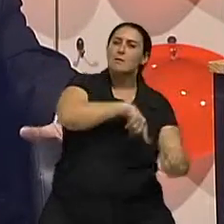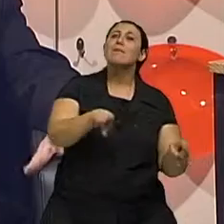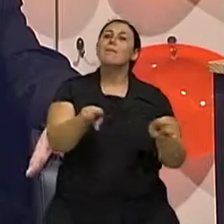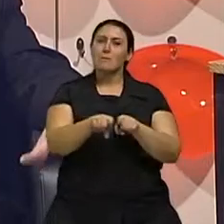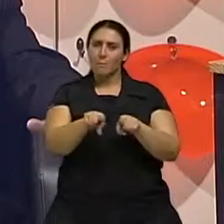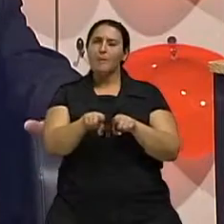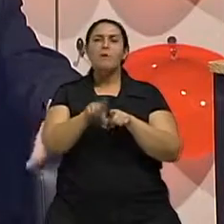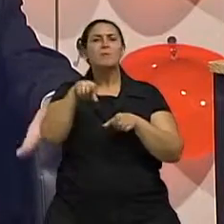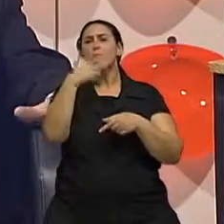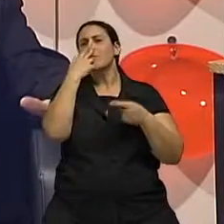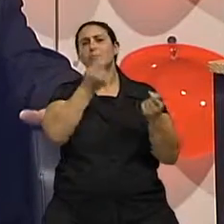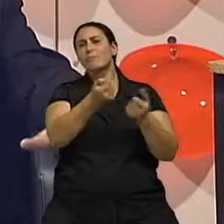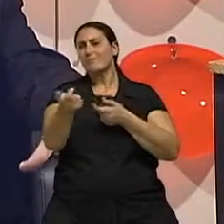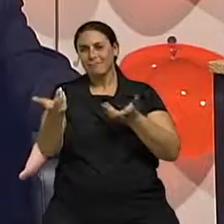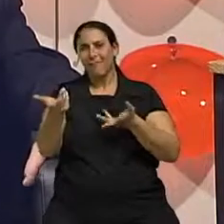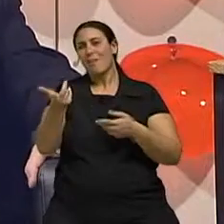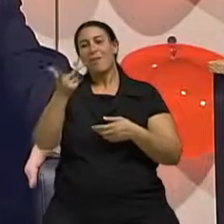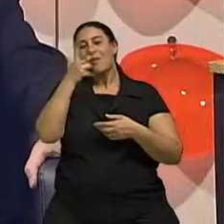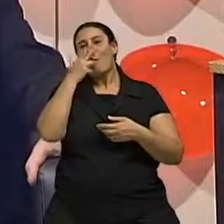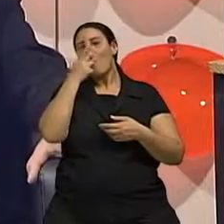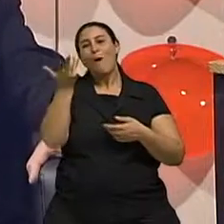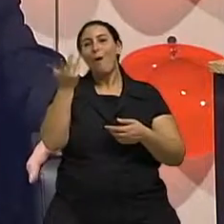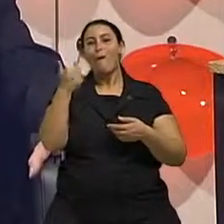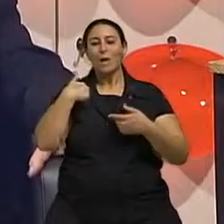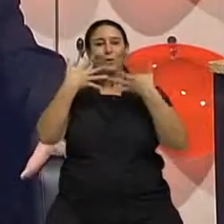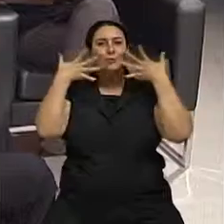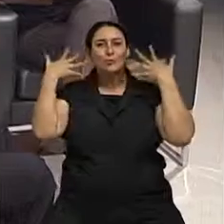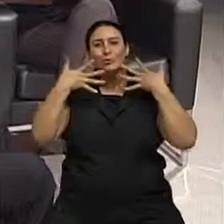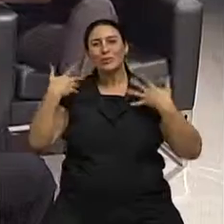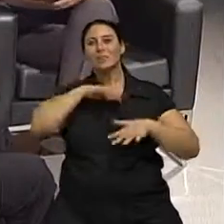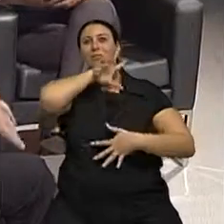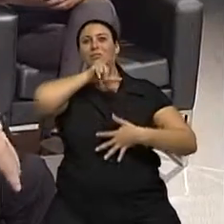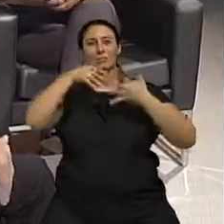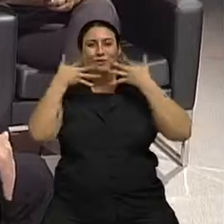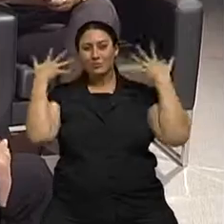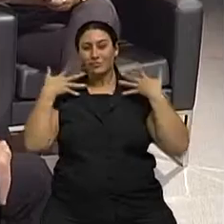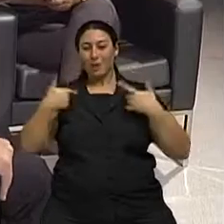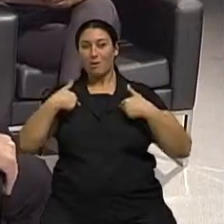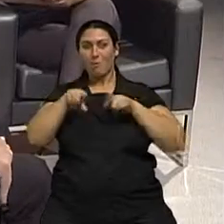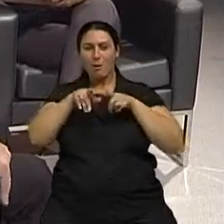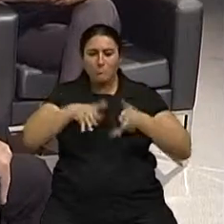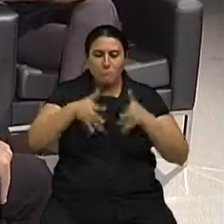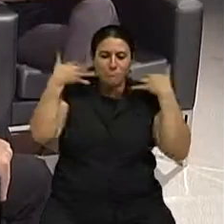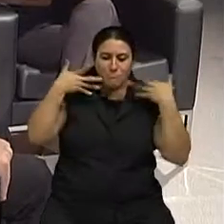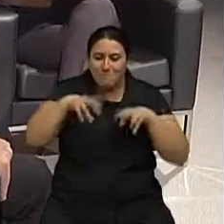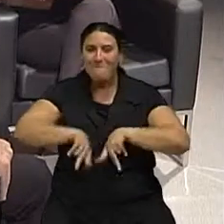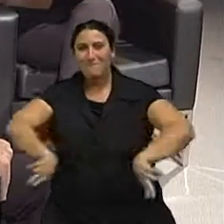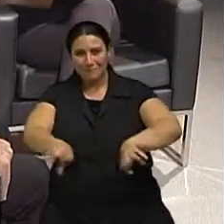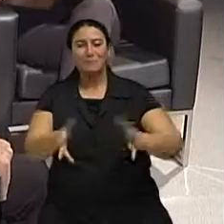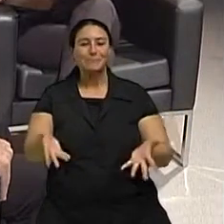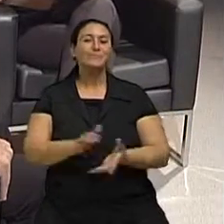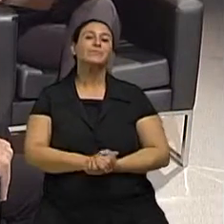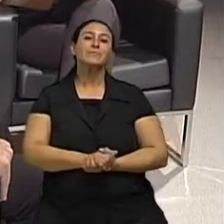ou menos como o tigre que sai pintado. Exatamente. Então existe o fator genético. Claro, mas o bom